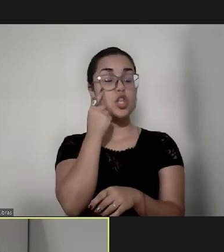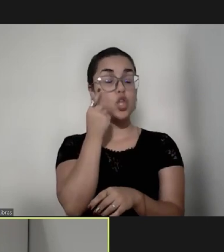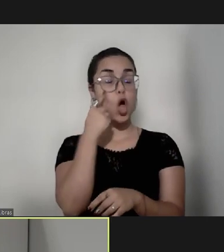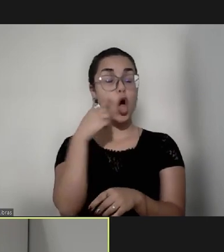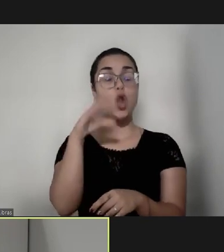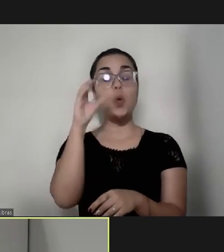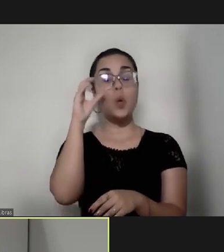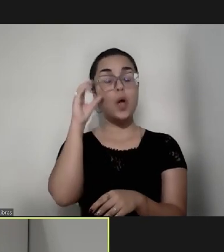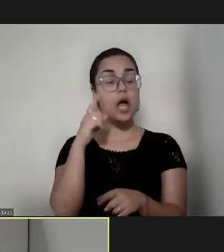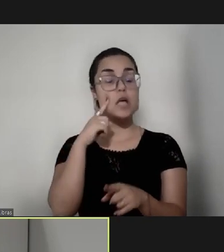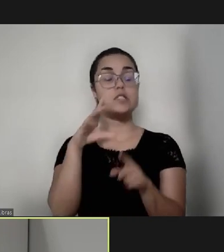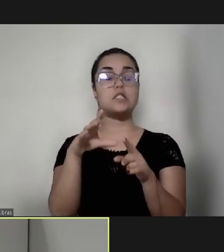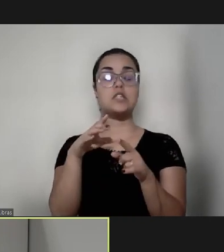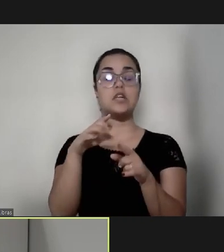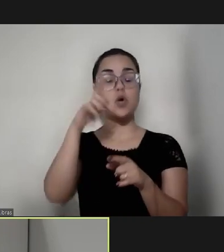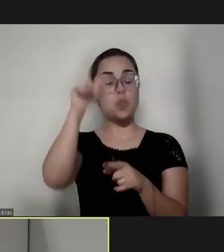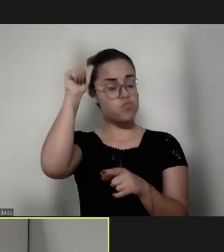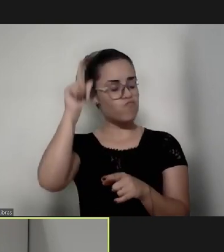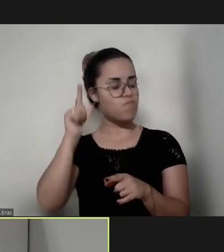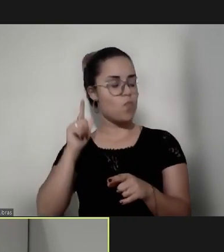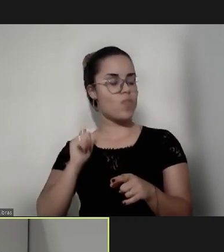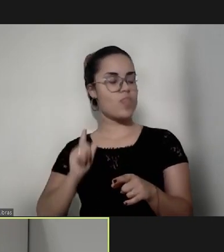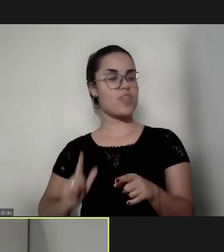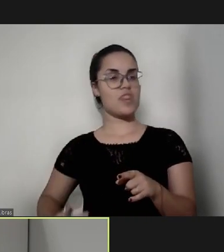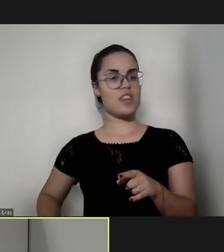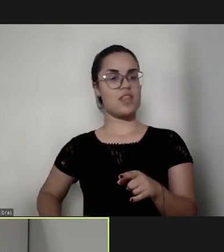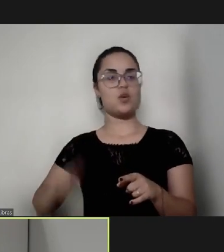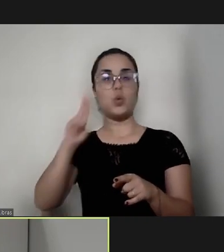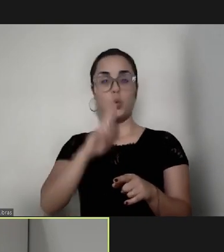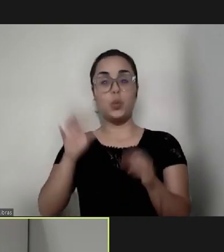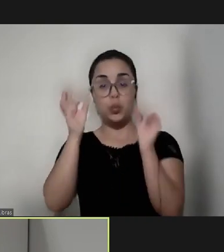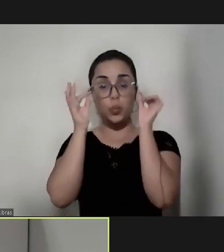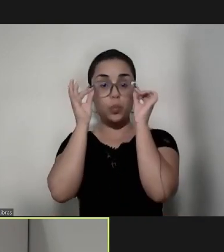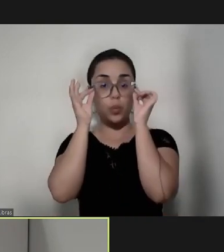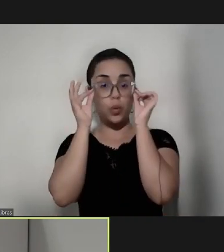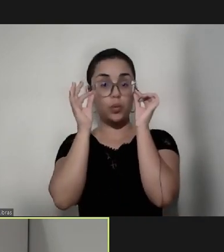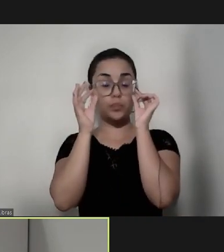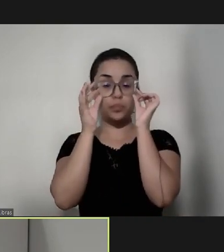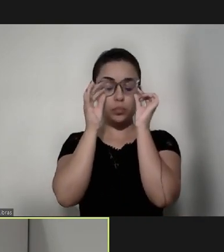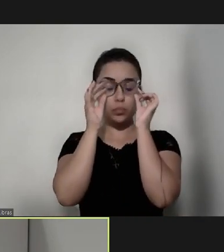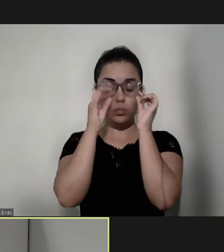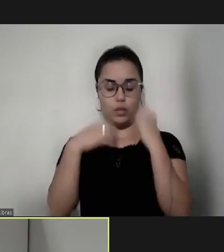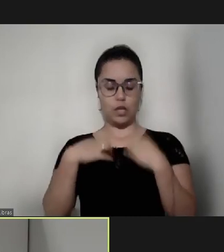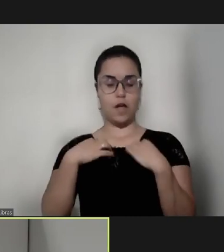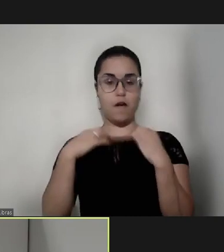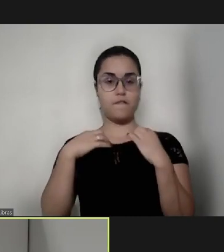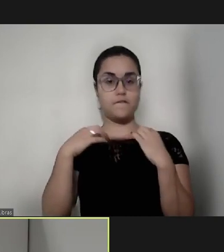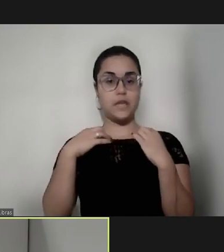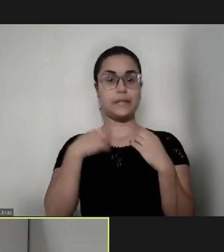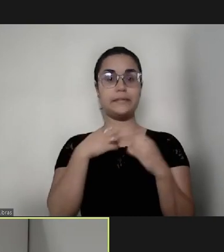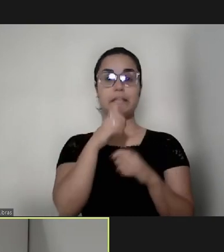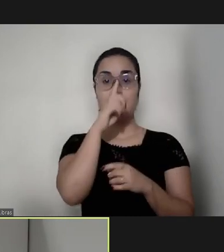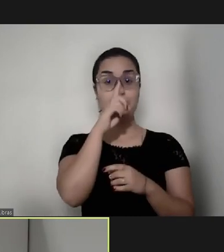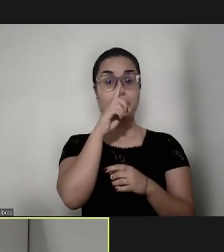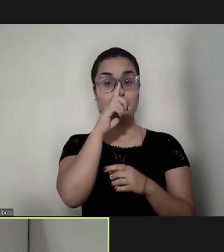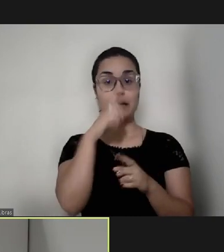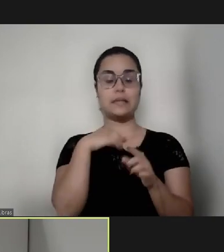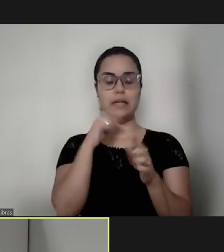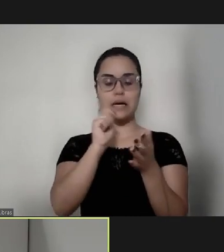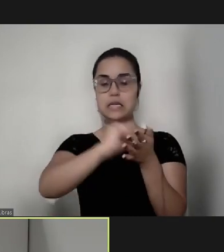cabelo loiro e comprido. Estou usando óculos e vestida com a blusa amarela, onde está inscrito